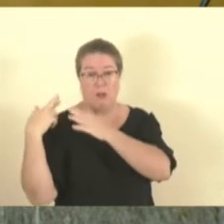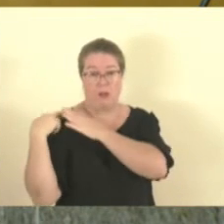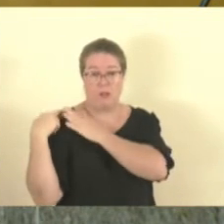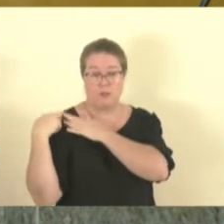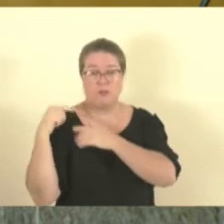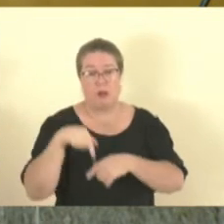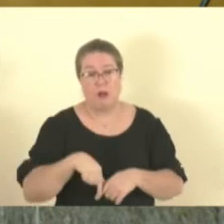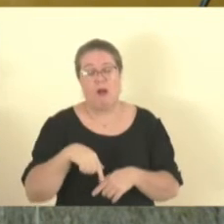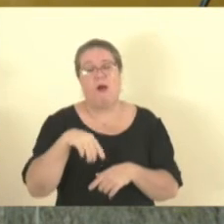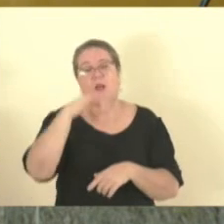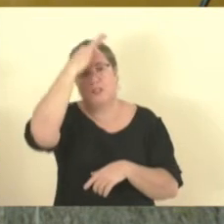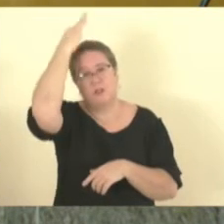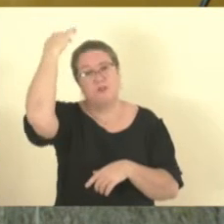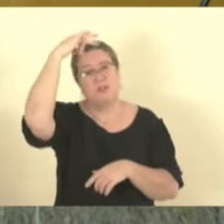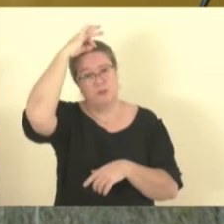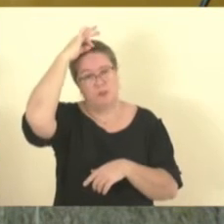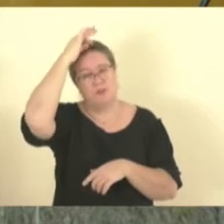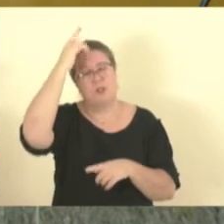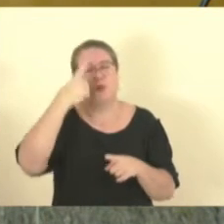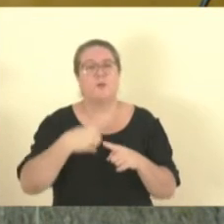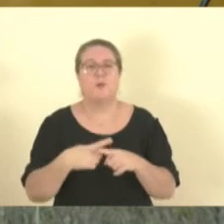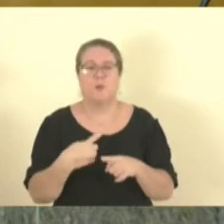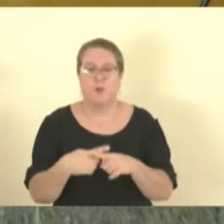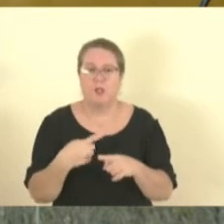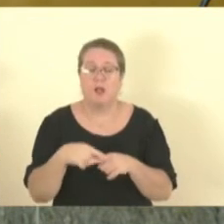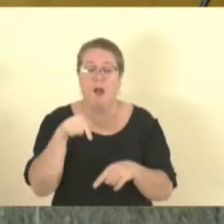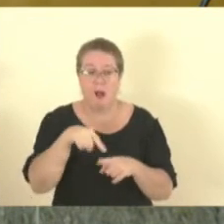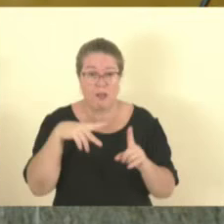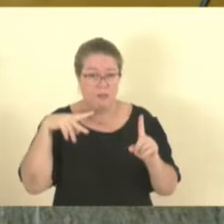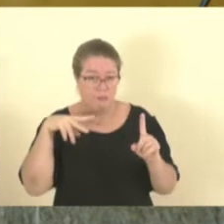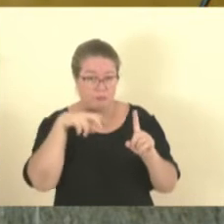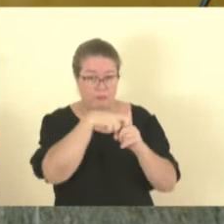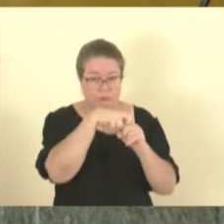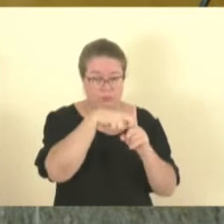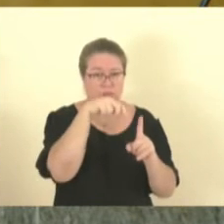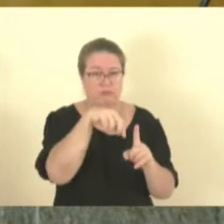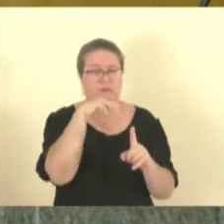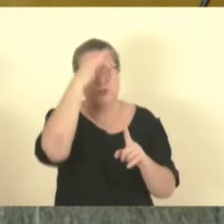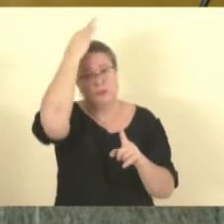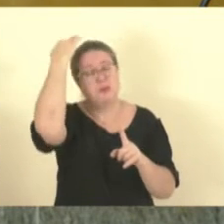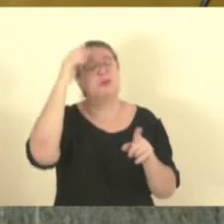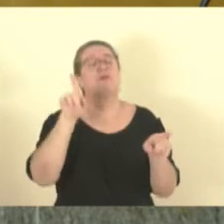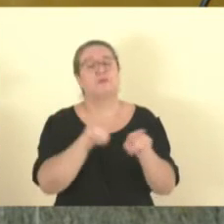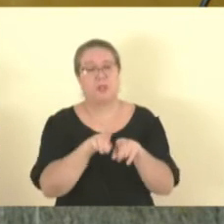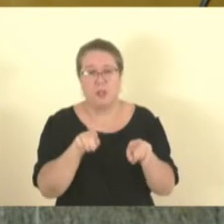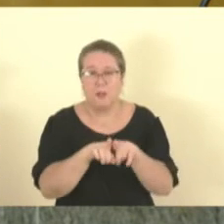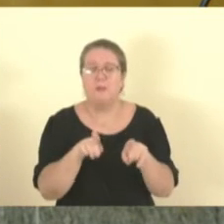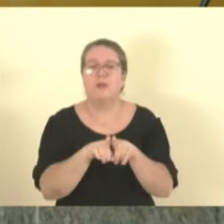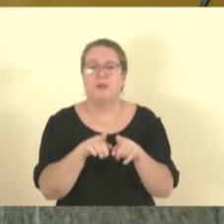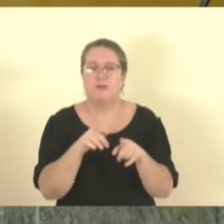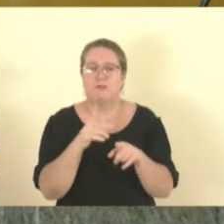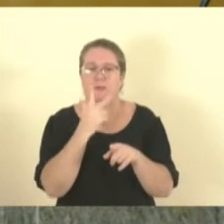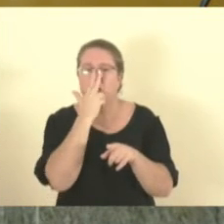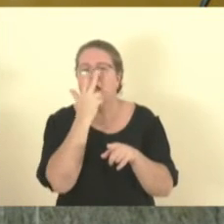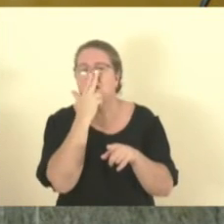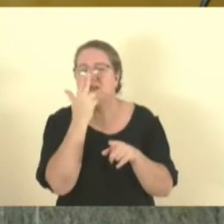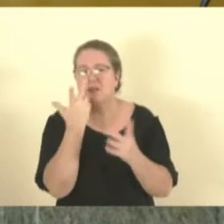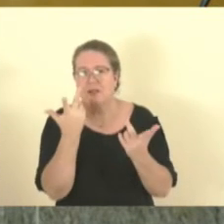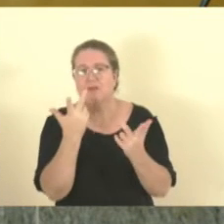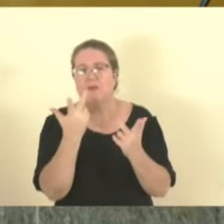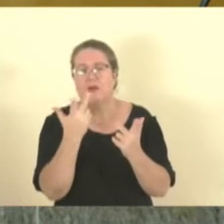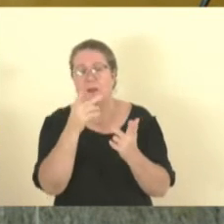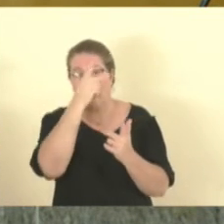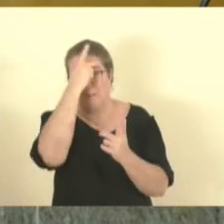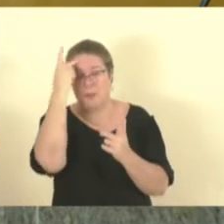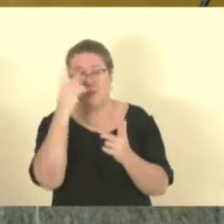do Espírito Santo. Aqui no Espírito Santo nós já tivemos um acidente parecido, onde uma pessoa faleceu,